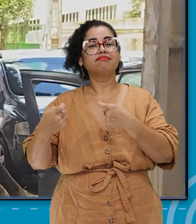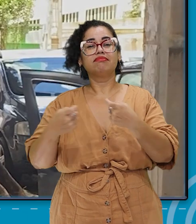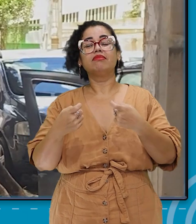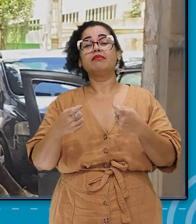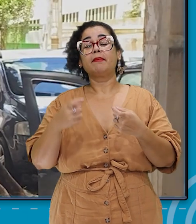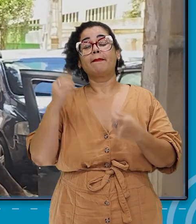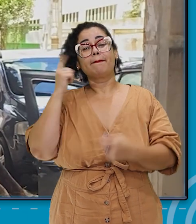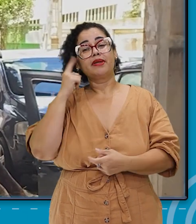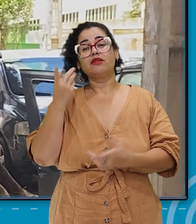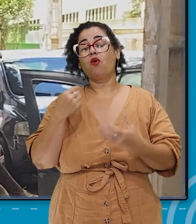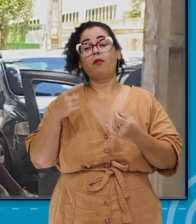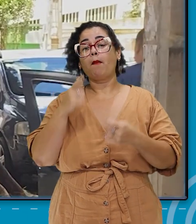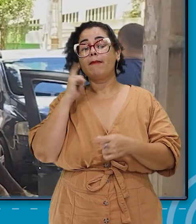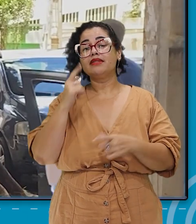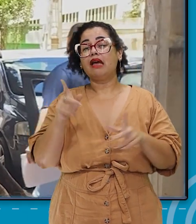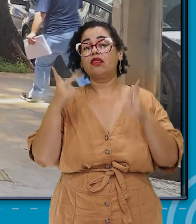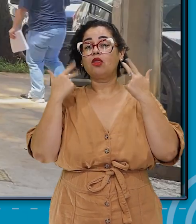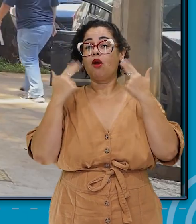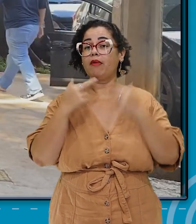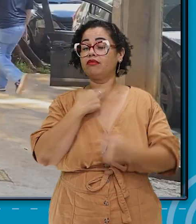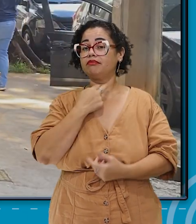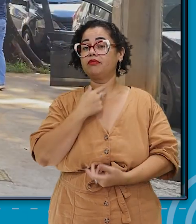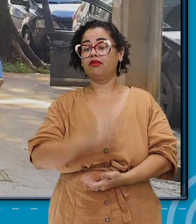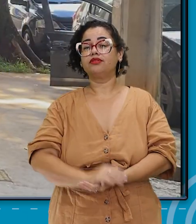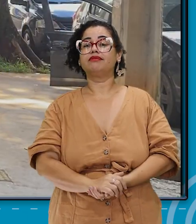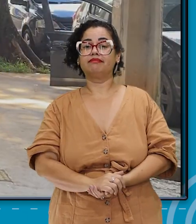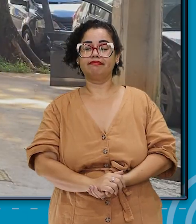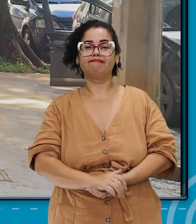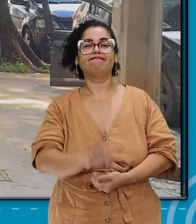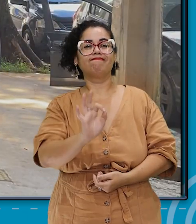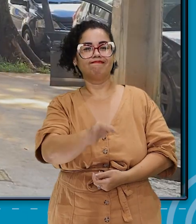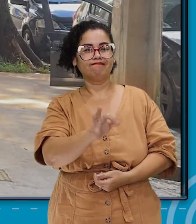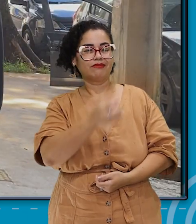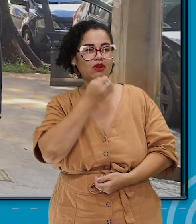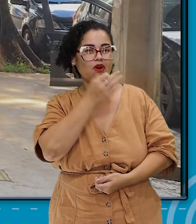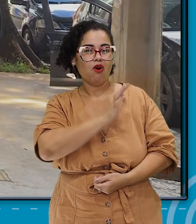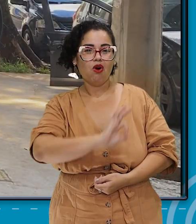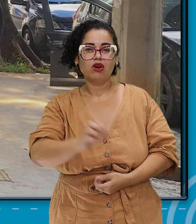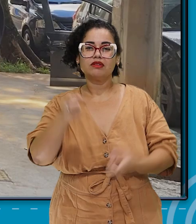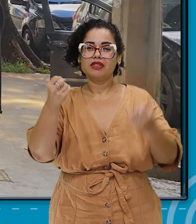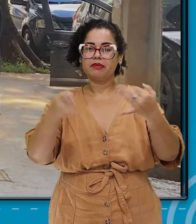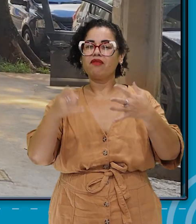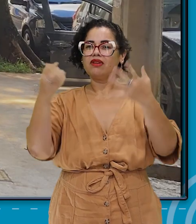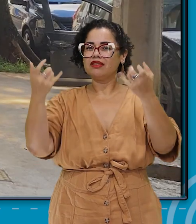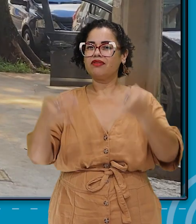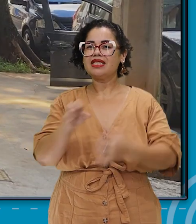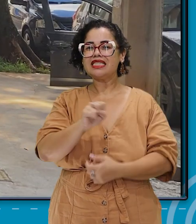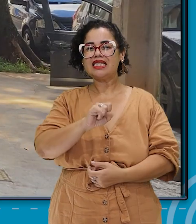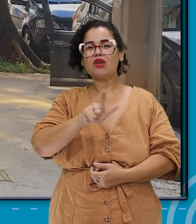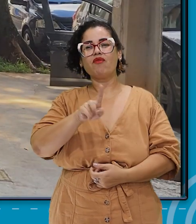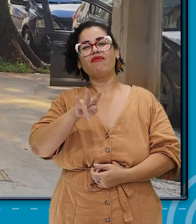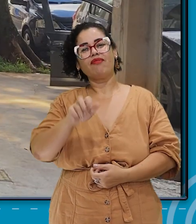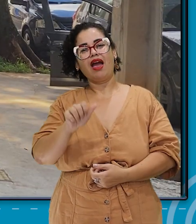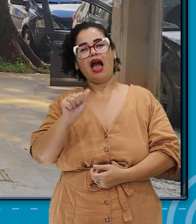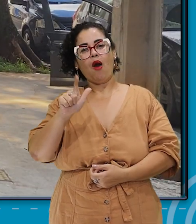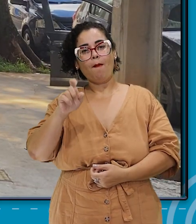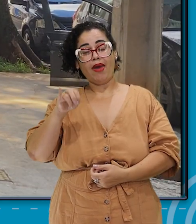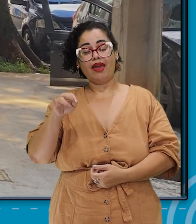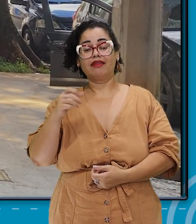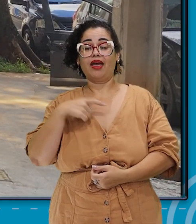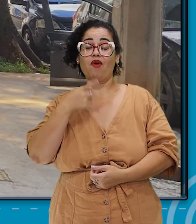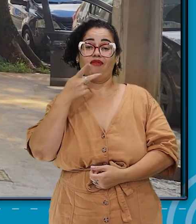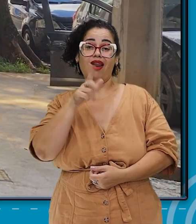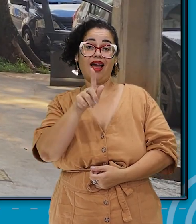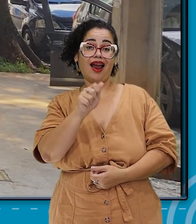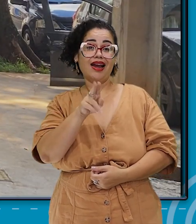reverter essa situação e não normalizar. Muito boa essa sua fala, e aí você falou, você citou Silvio Almeida, e eu vou citar